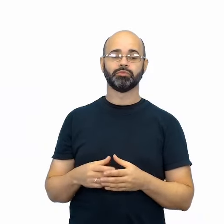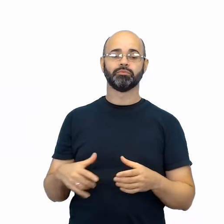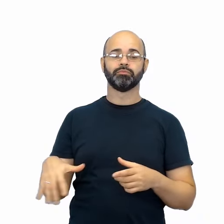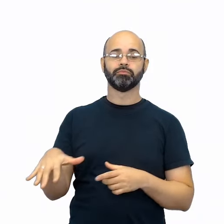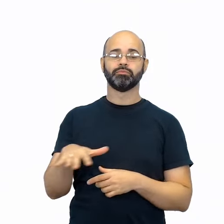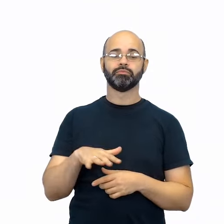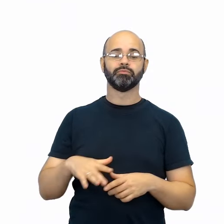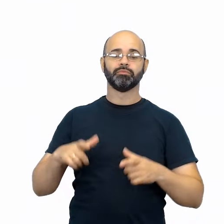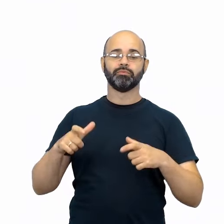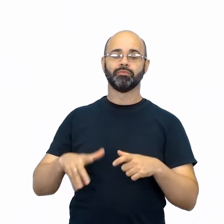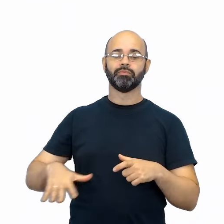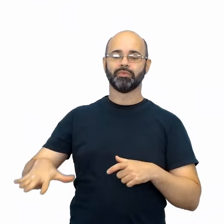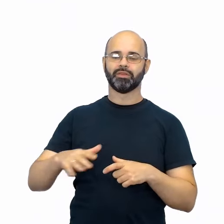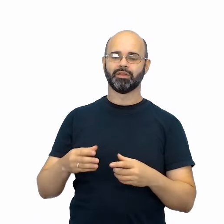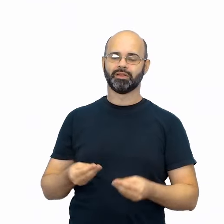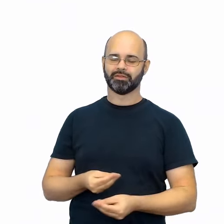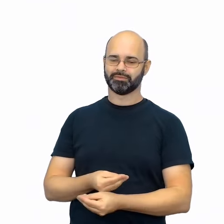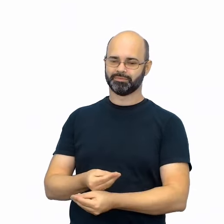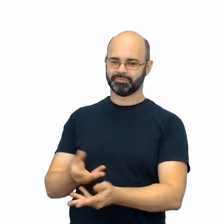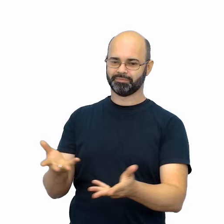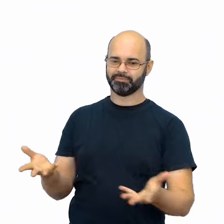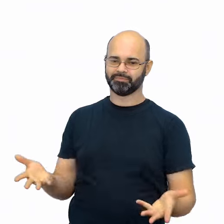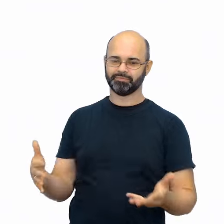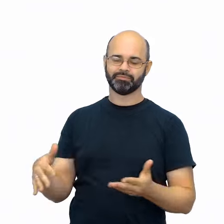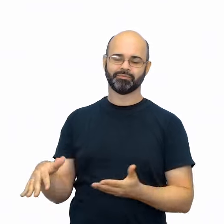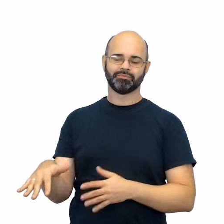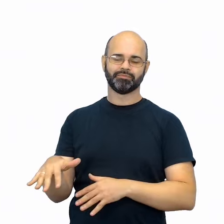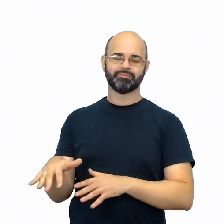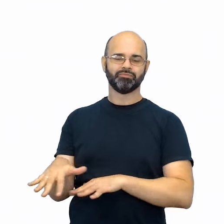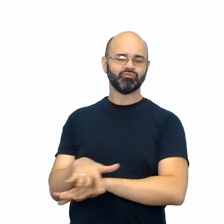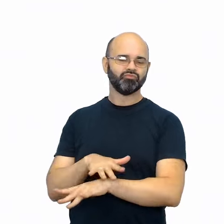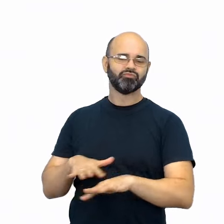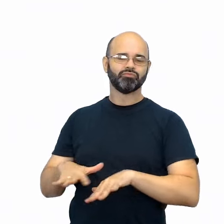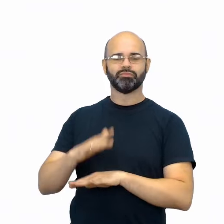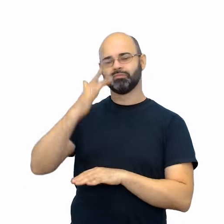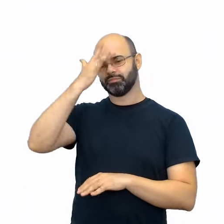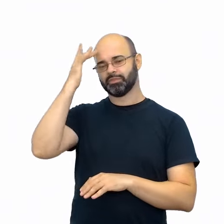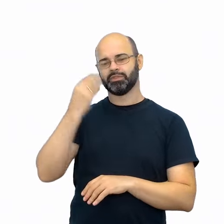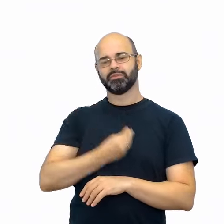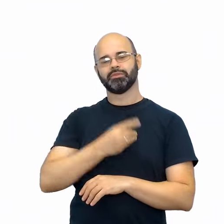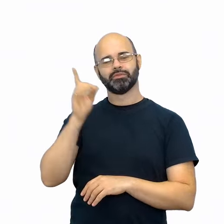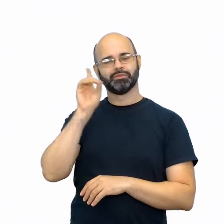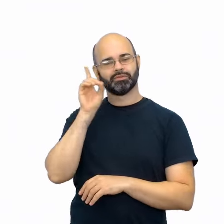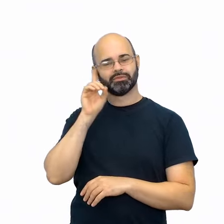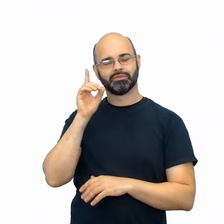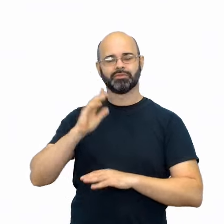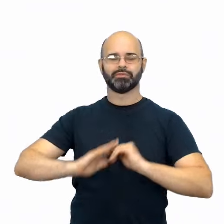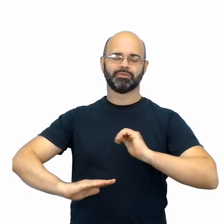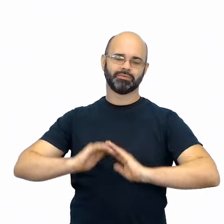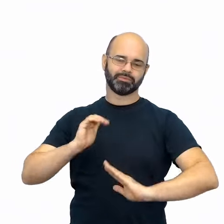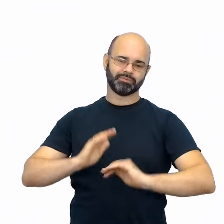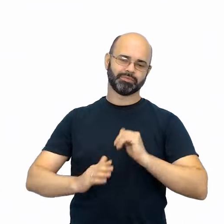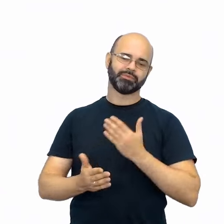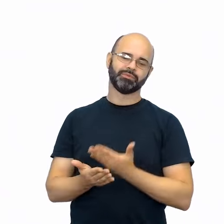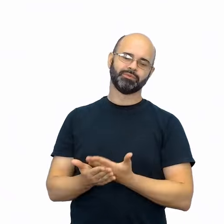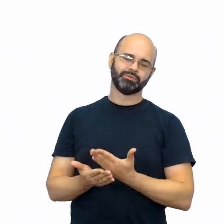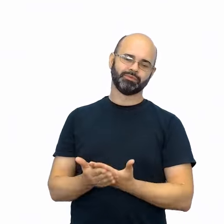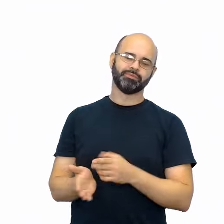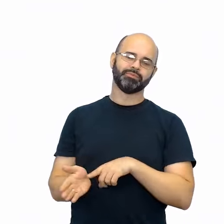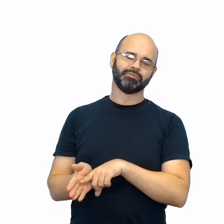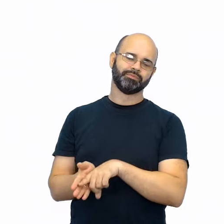um determinado campo de atuação, na vida cotidiana, na vida pública, nas práticas de estudo e